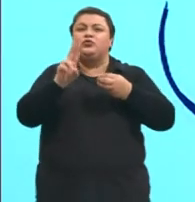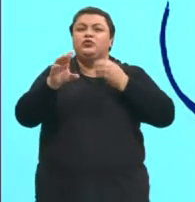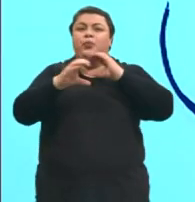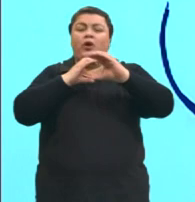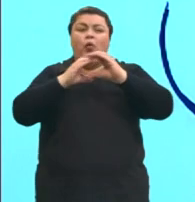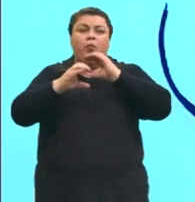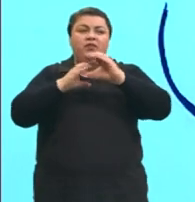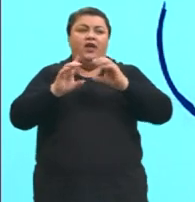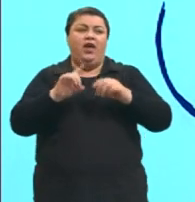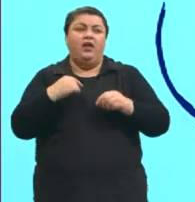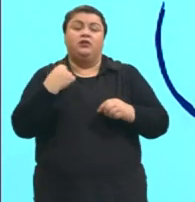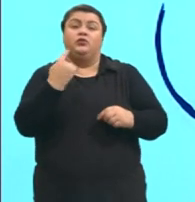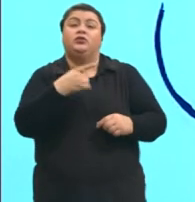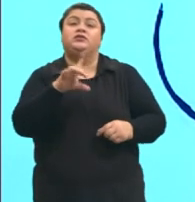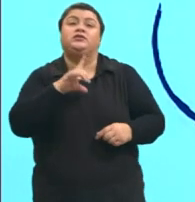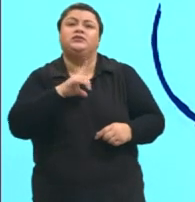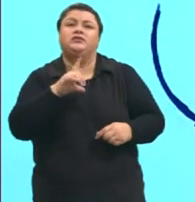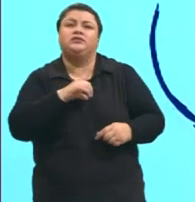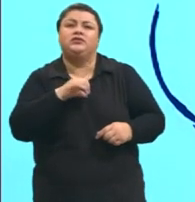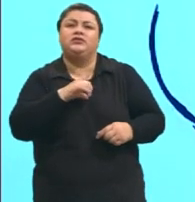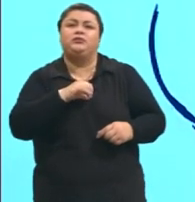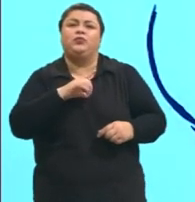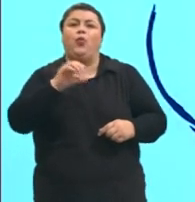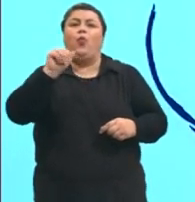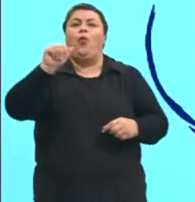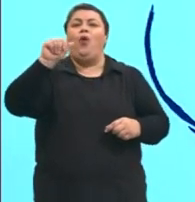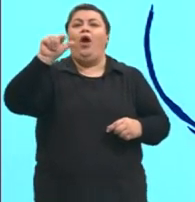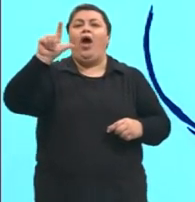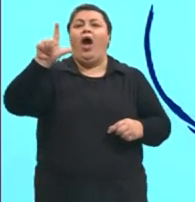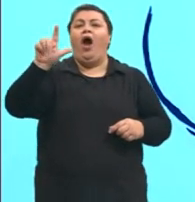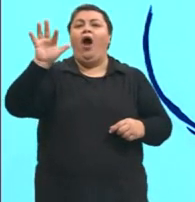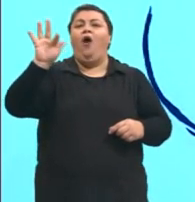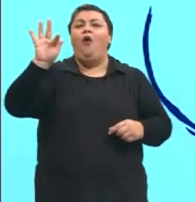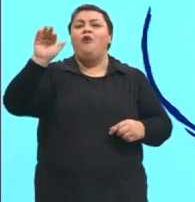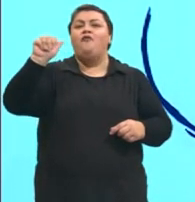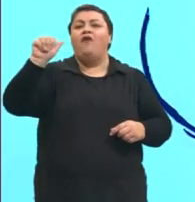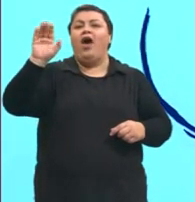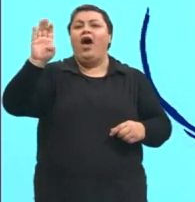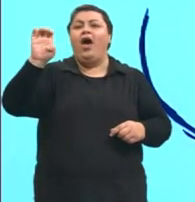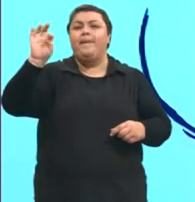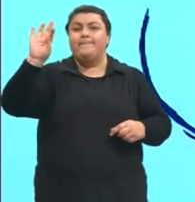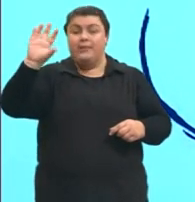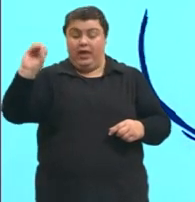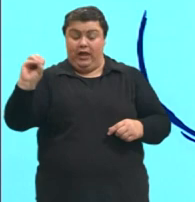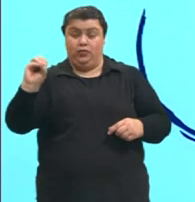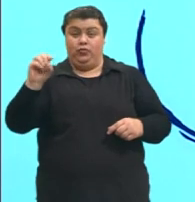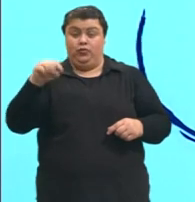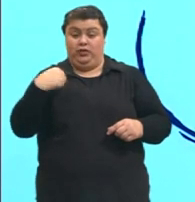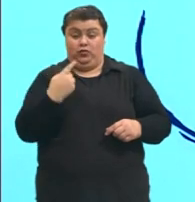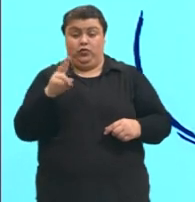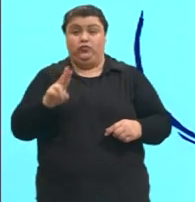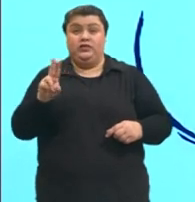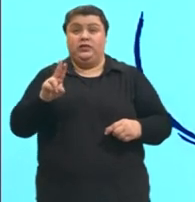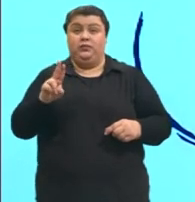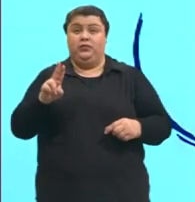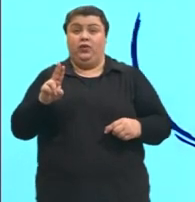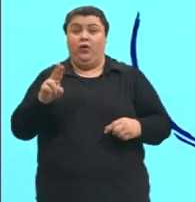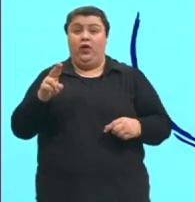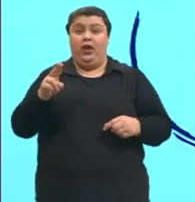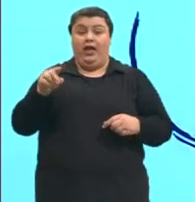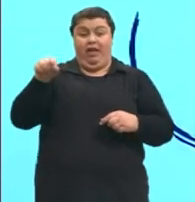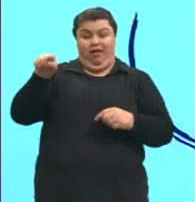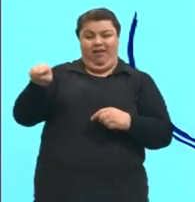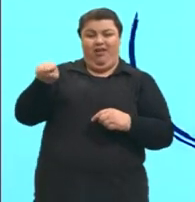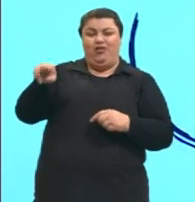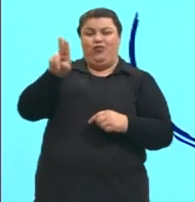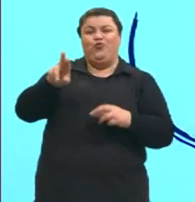Nós temos o que a gente chama de alfabeto. Eles, através destes que para nós são desenhos, eles